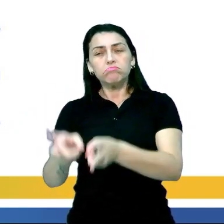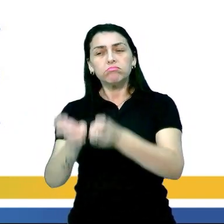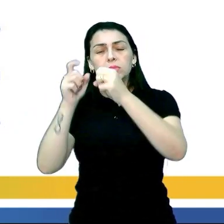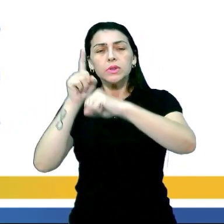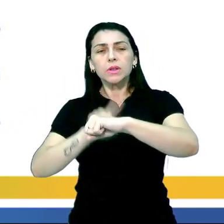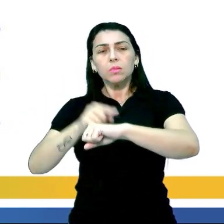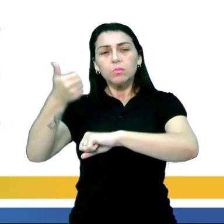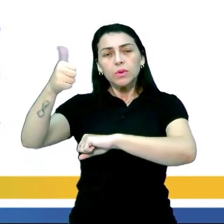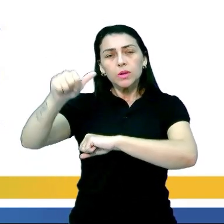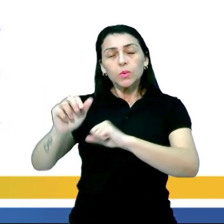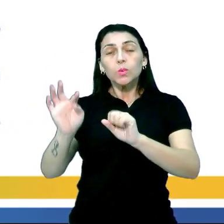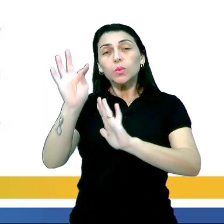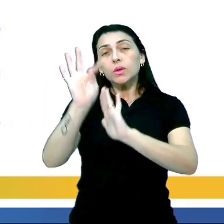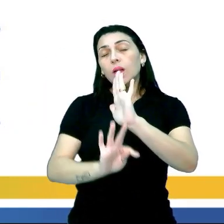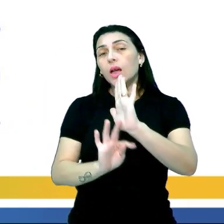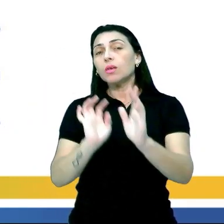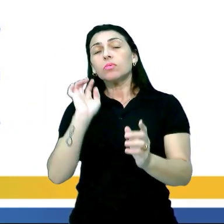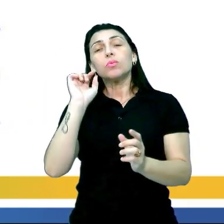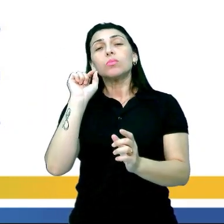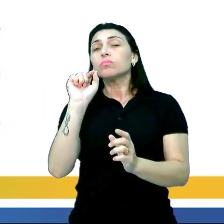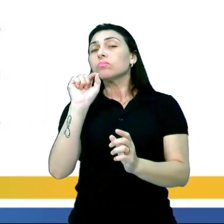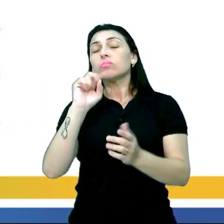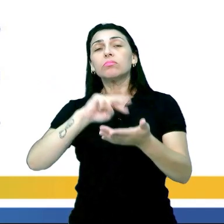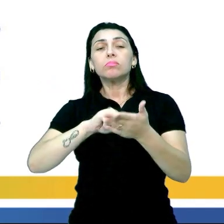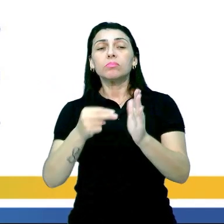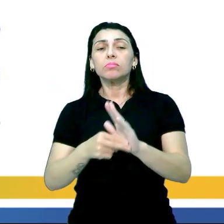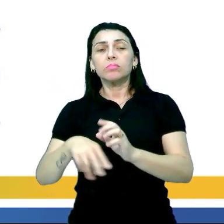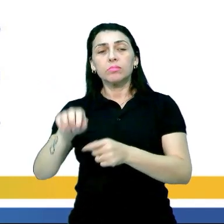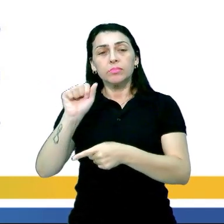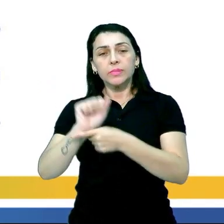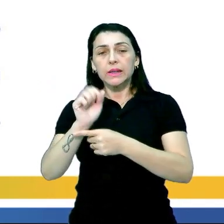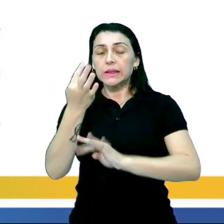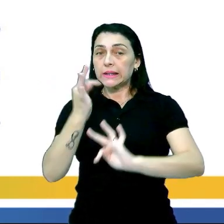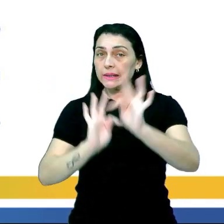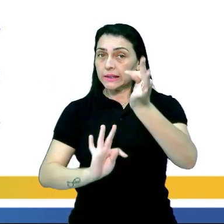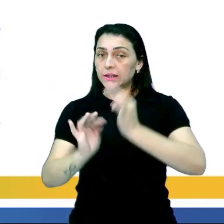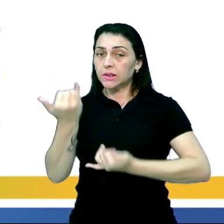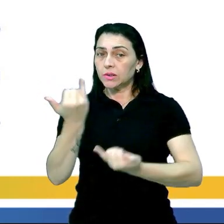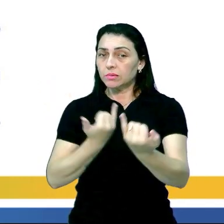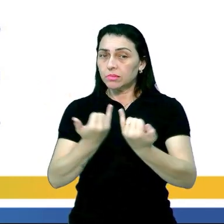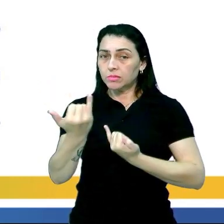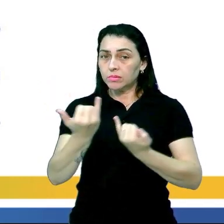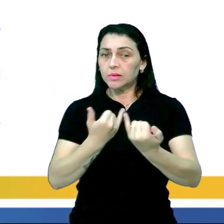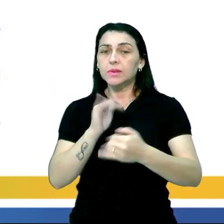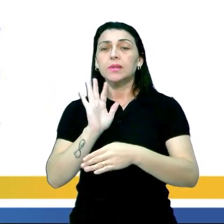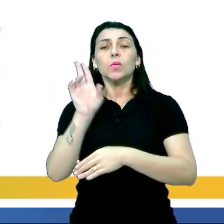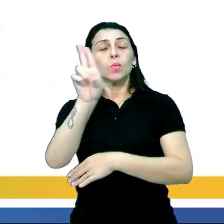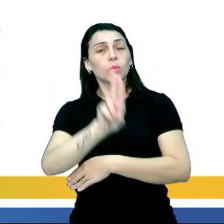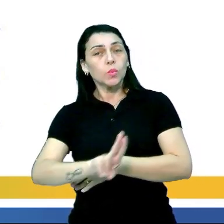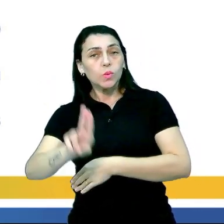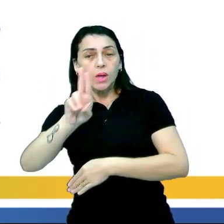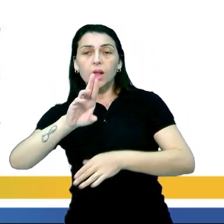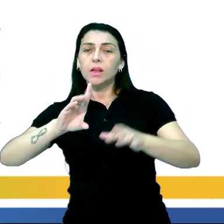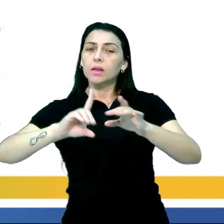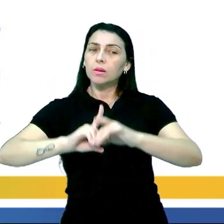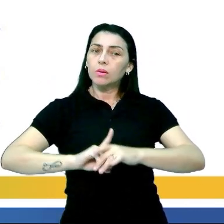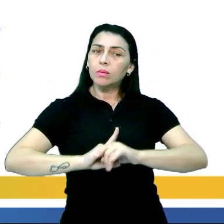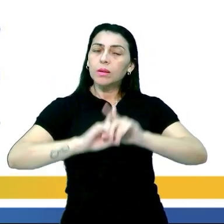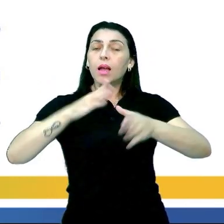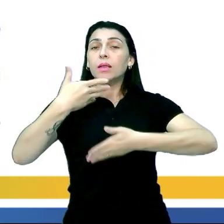tempo analisada no texto pressupõe que, letra A, A, as tecnologias de informação